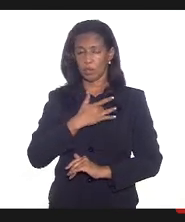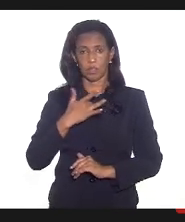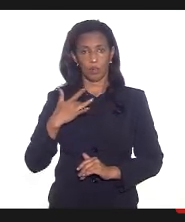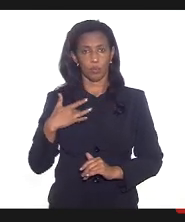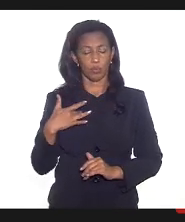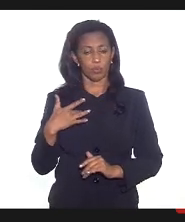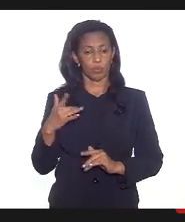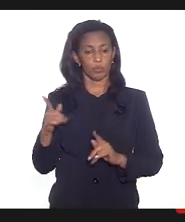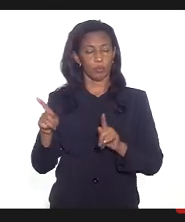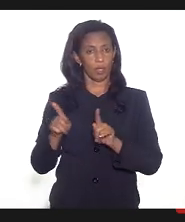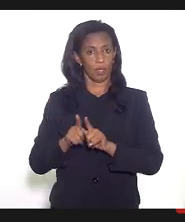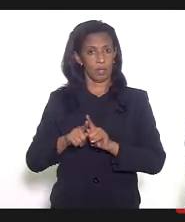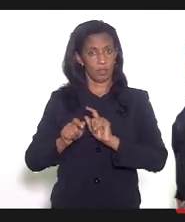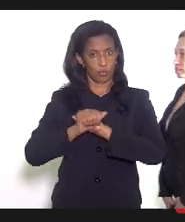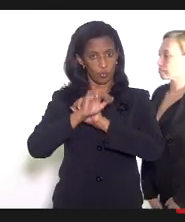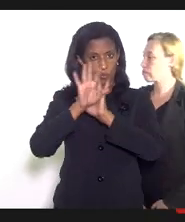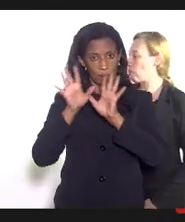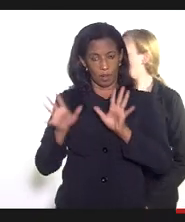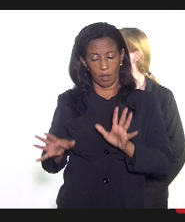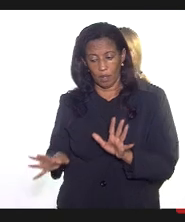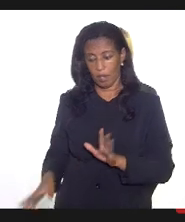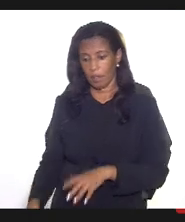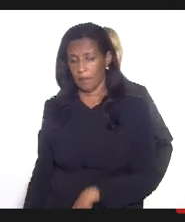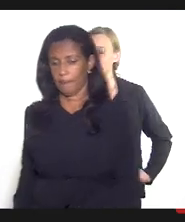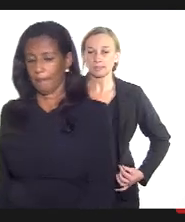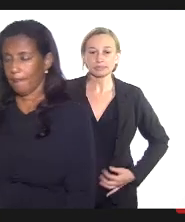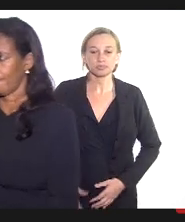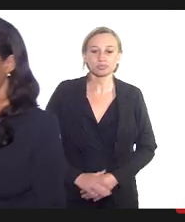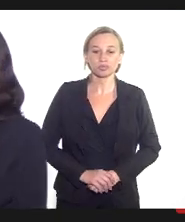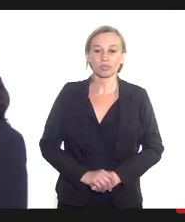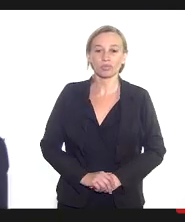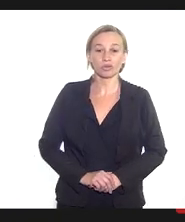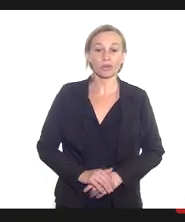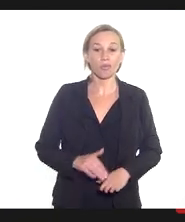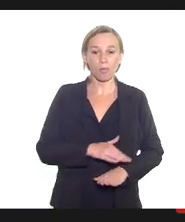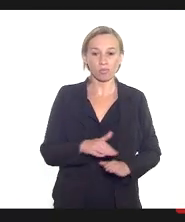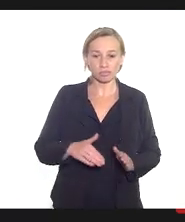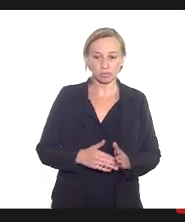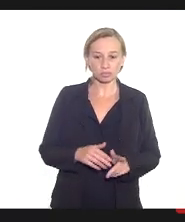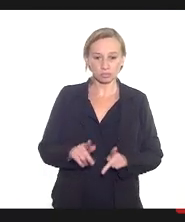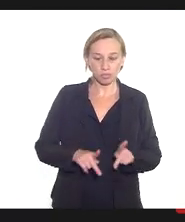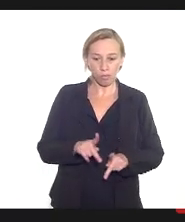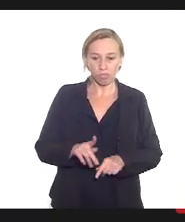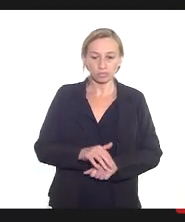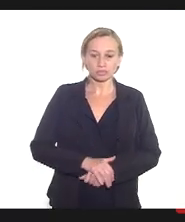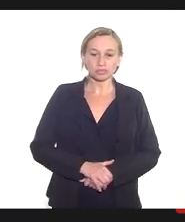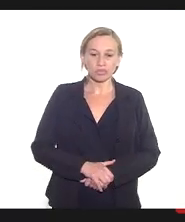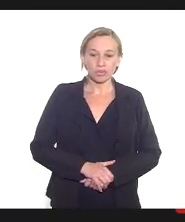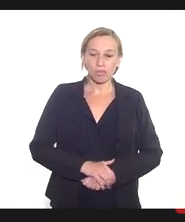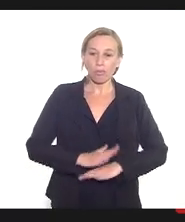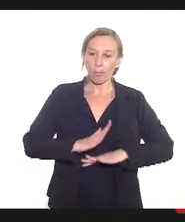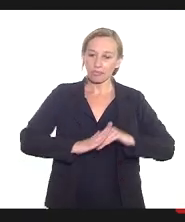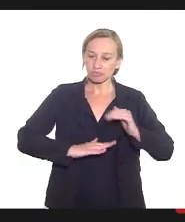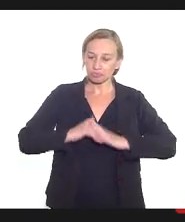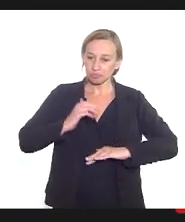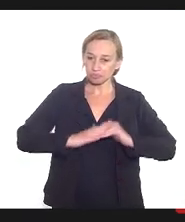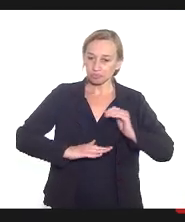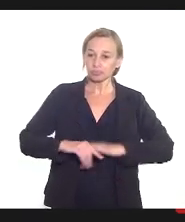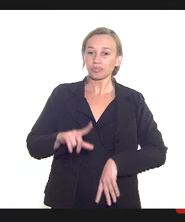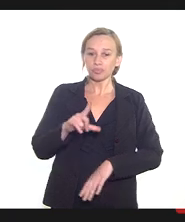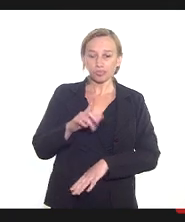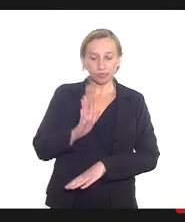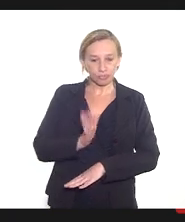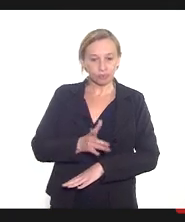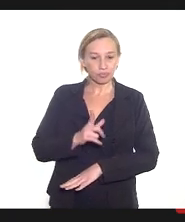que elas sejam claras mas também para a população se aos profissionais a gente já tem tanta